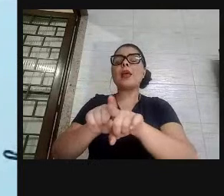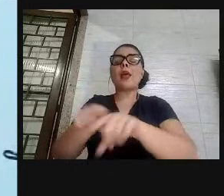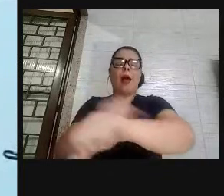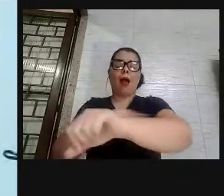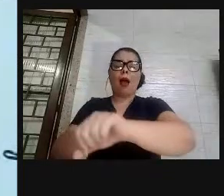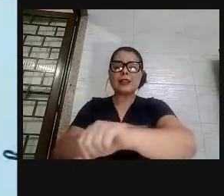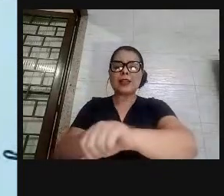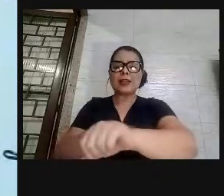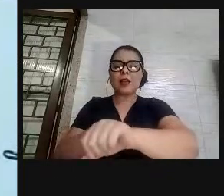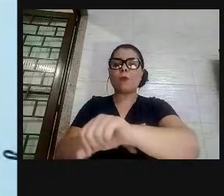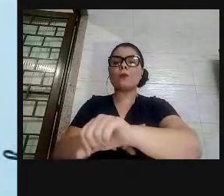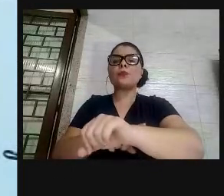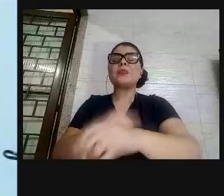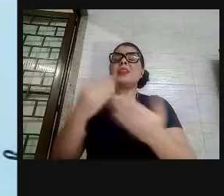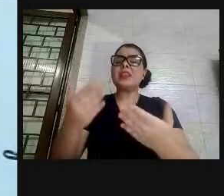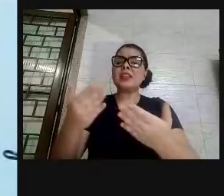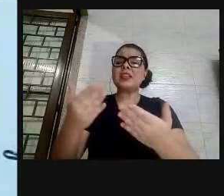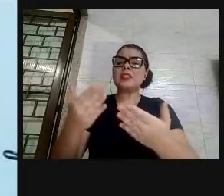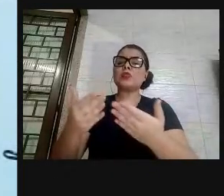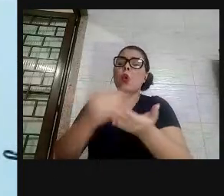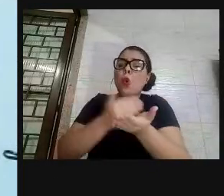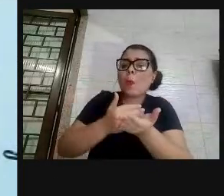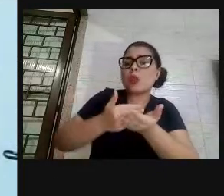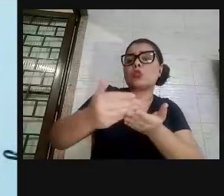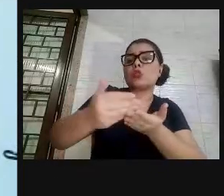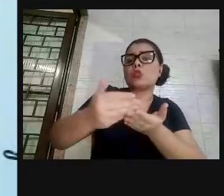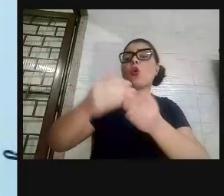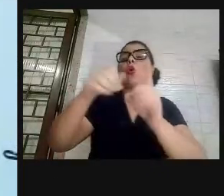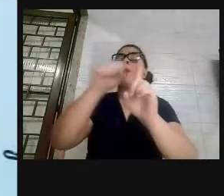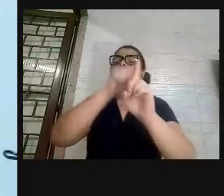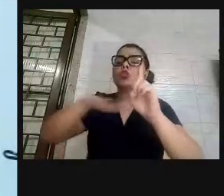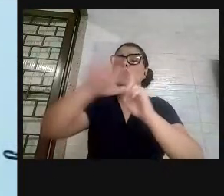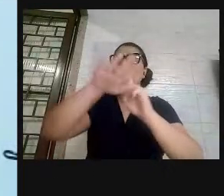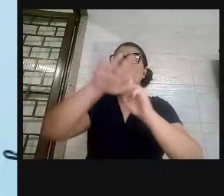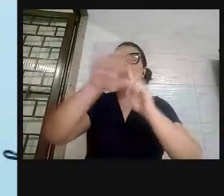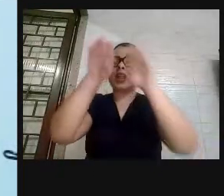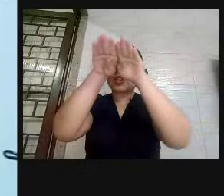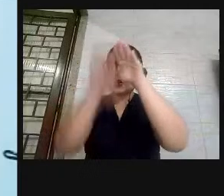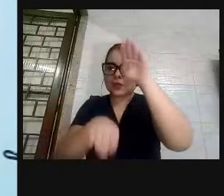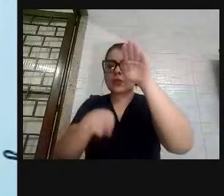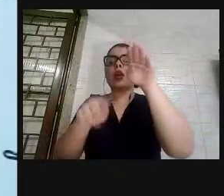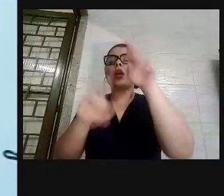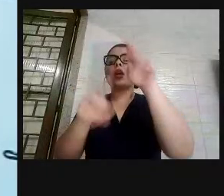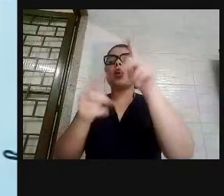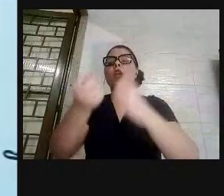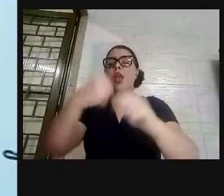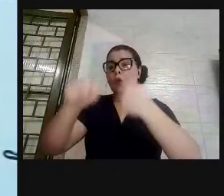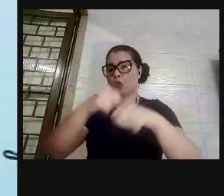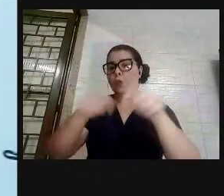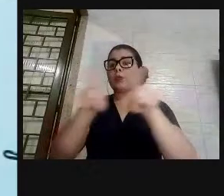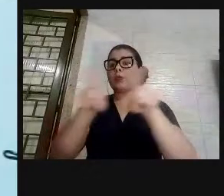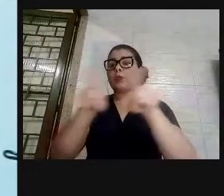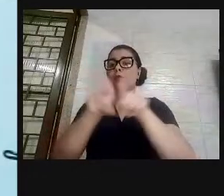E isso originou uma sociedade profundamente desigual do ponto de vista econômico, do ponto de vista político.